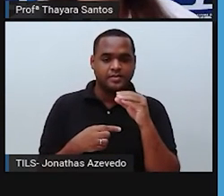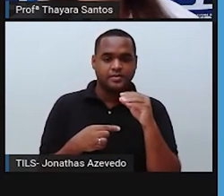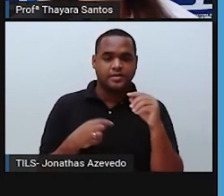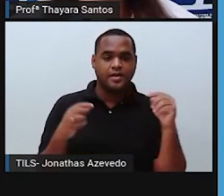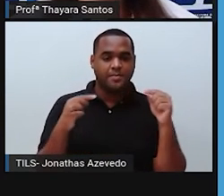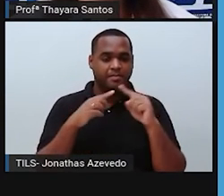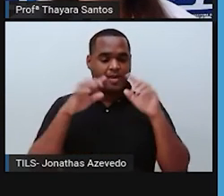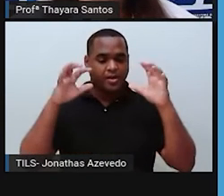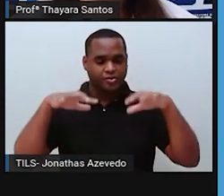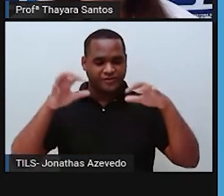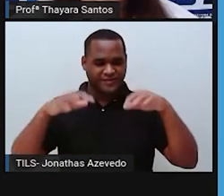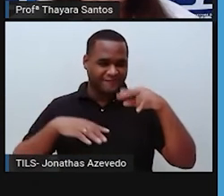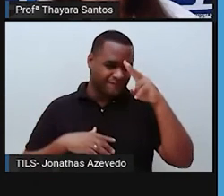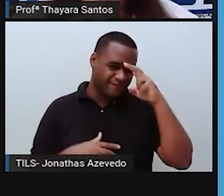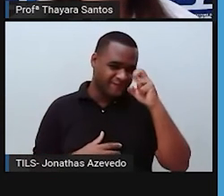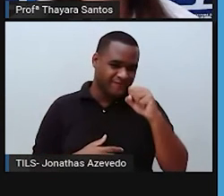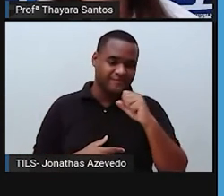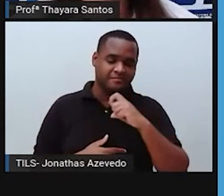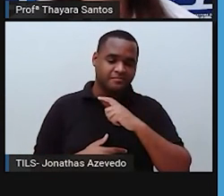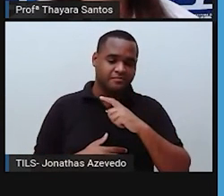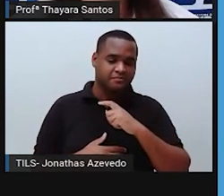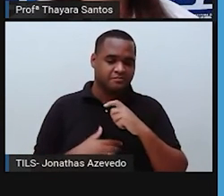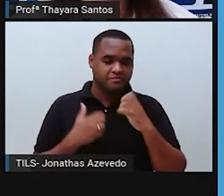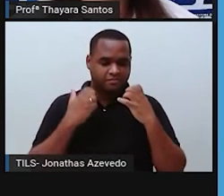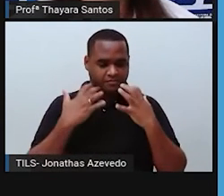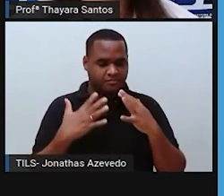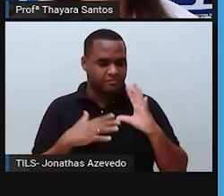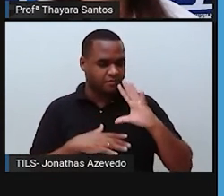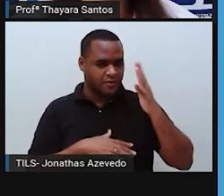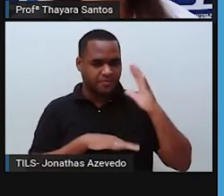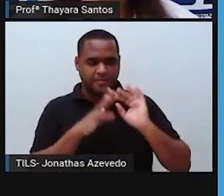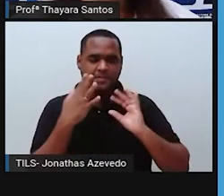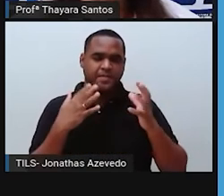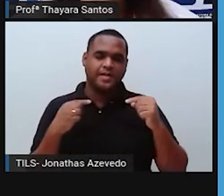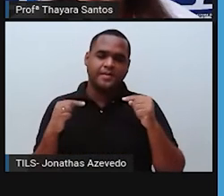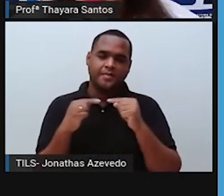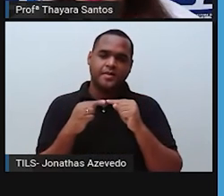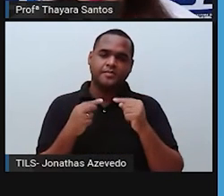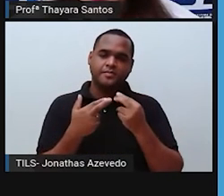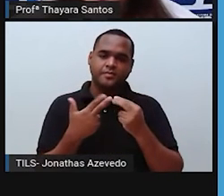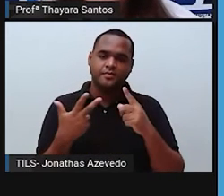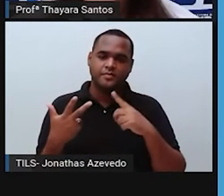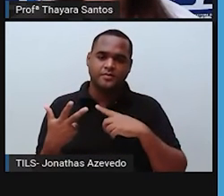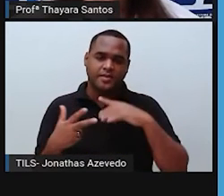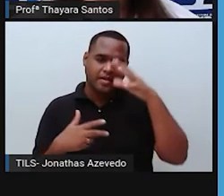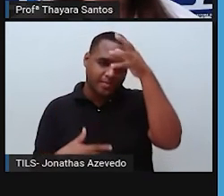regime de chuvas tão forte como a gente vê acontecendo lá no bioma Amazônia.